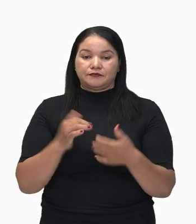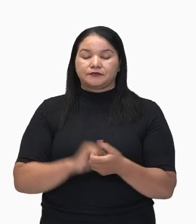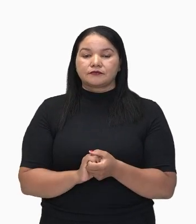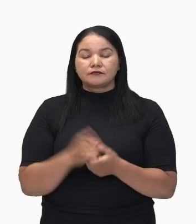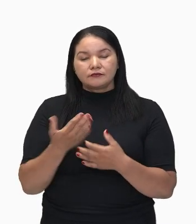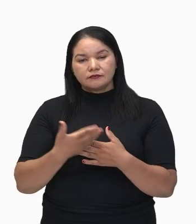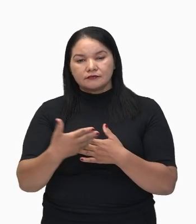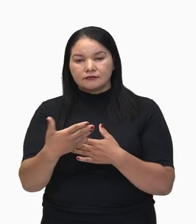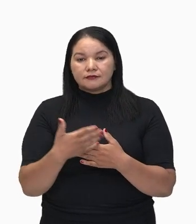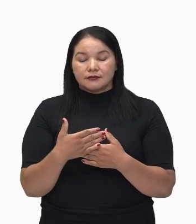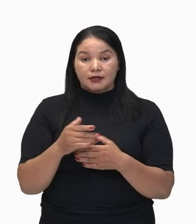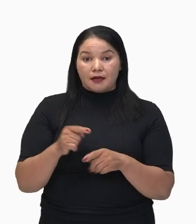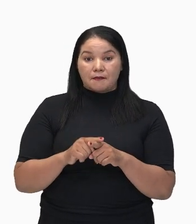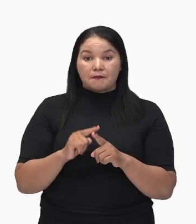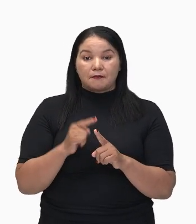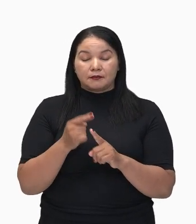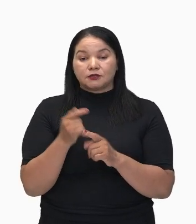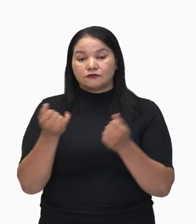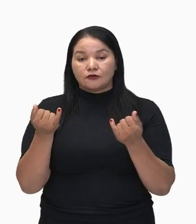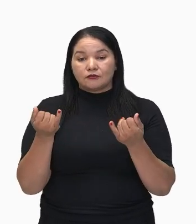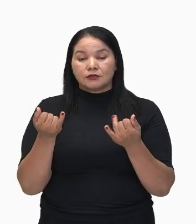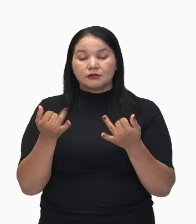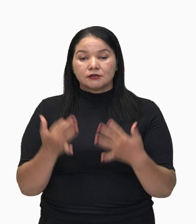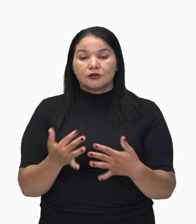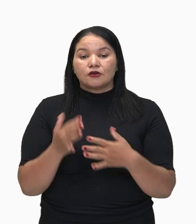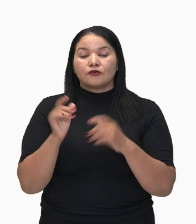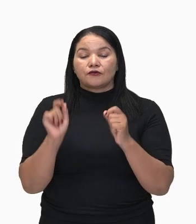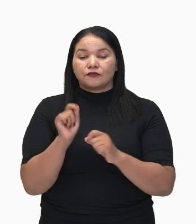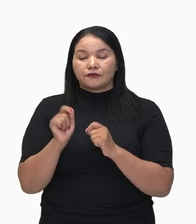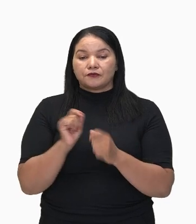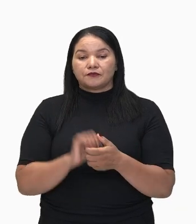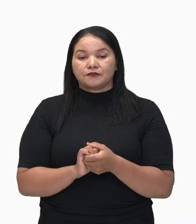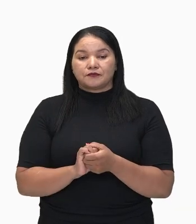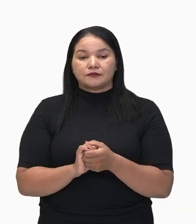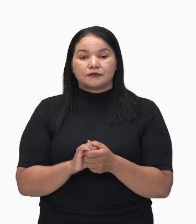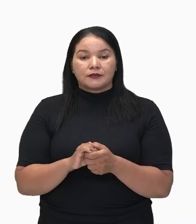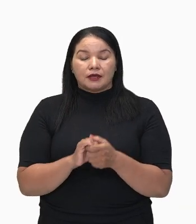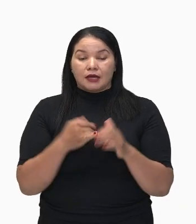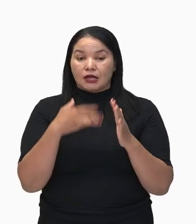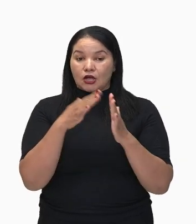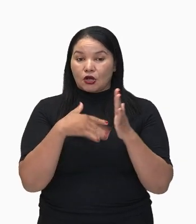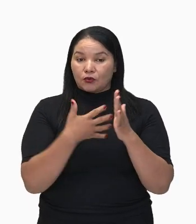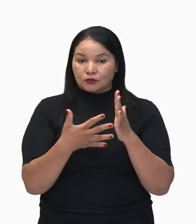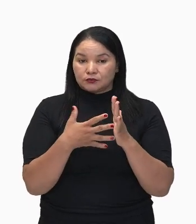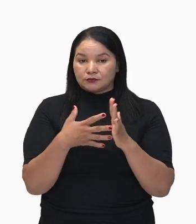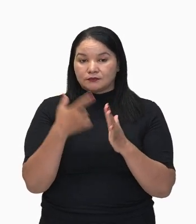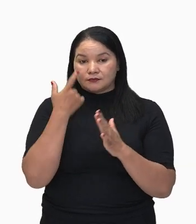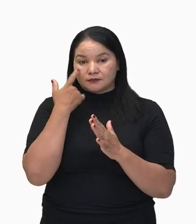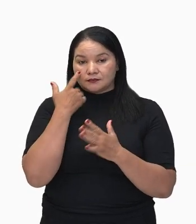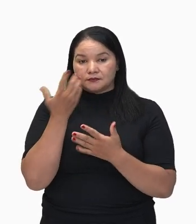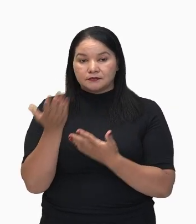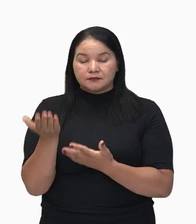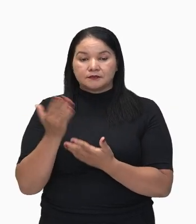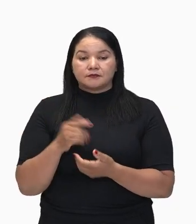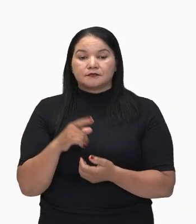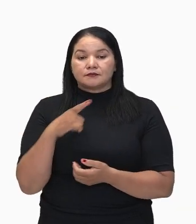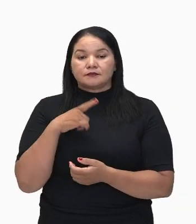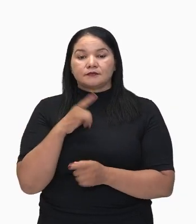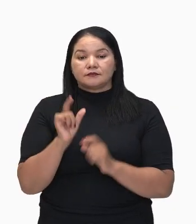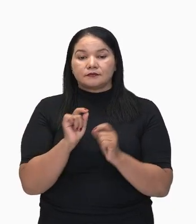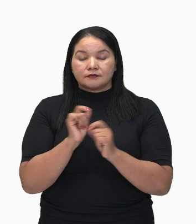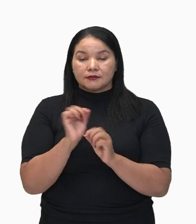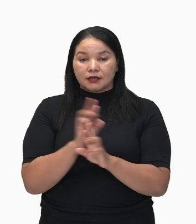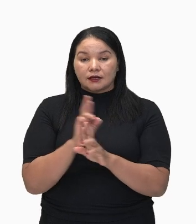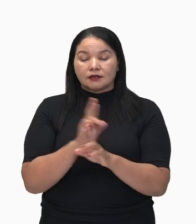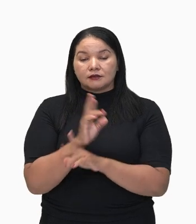Temos mais informações sobre preposições? Temos aqui um quadro para mostrar para vocês. Mostrei o texto dessa relação